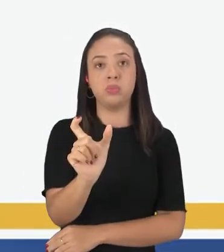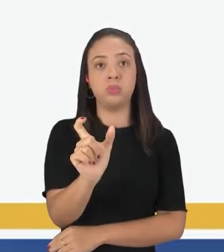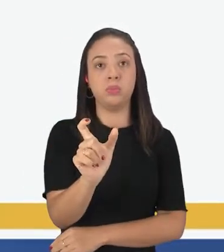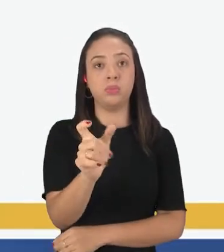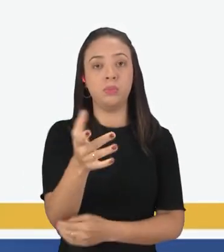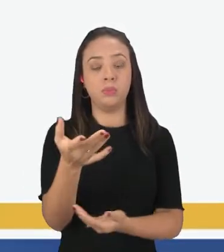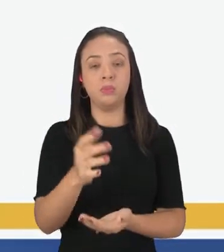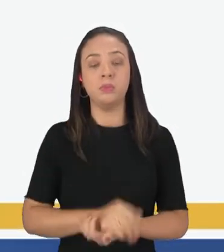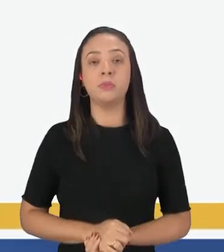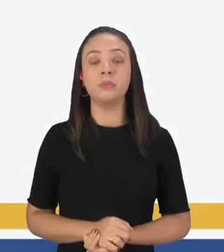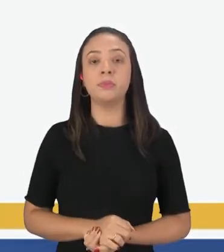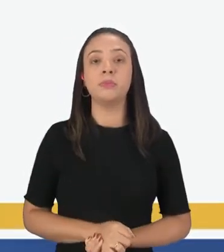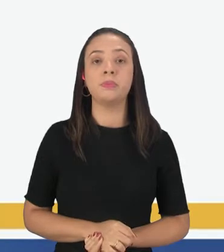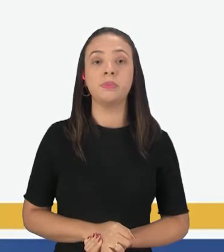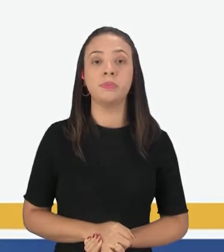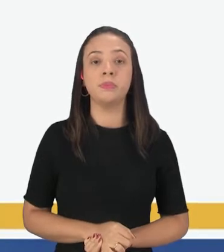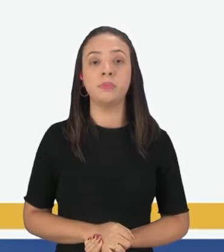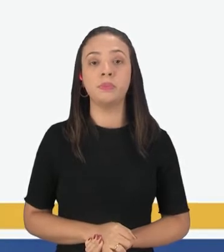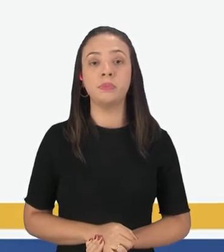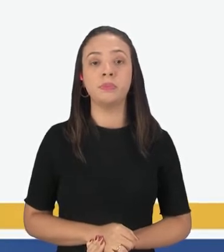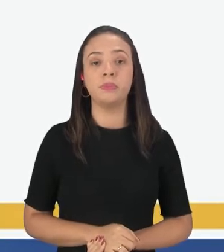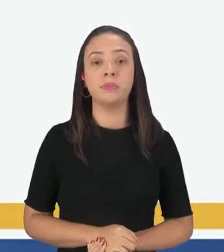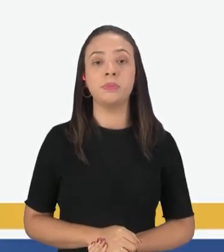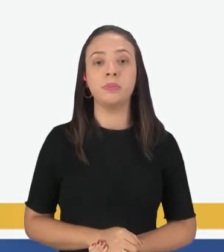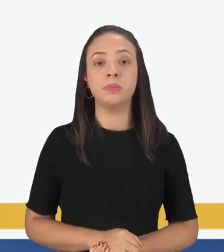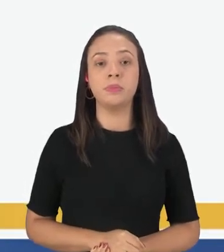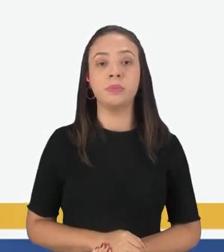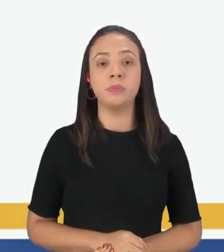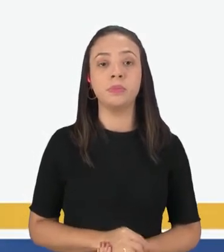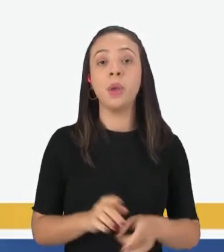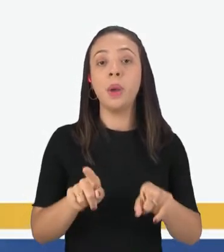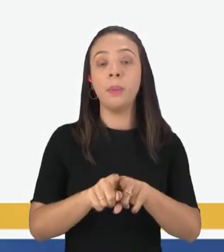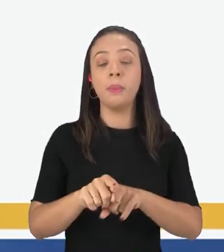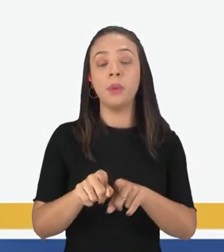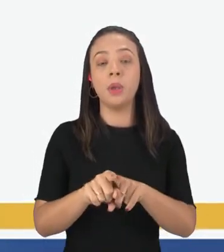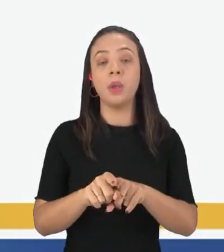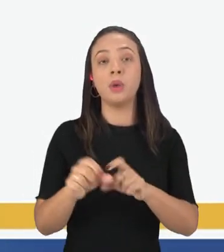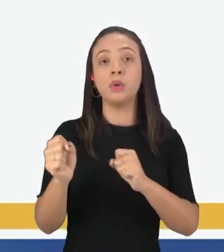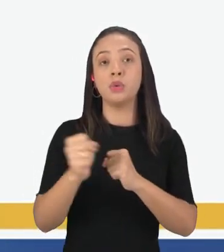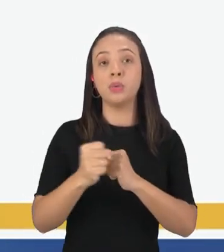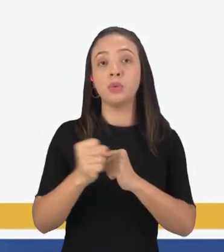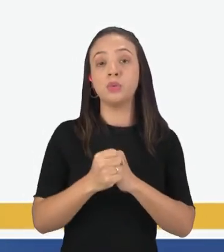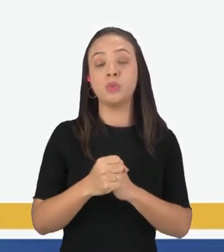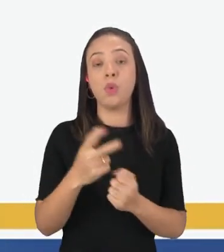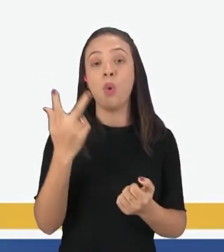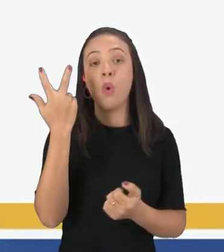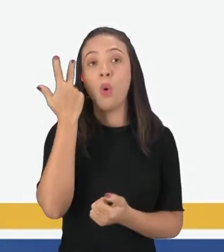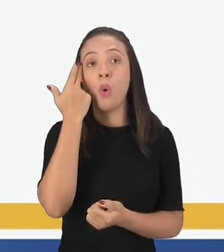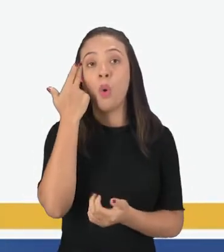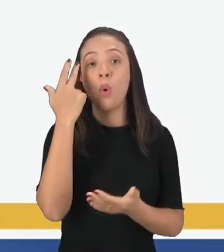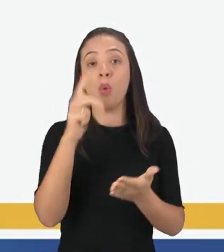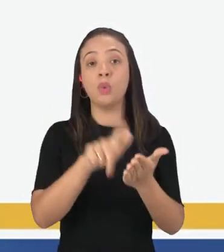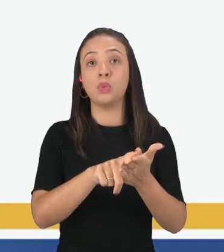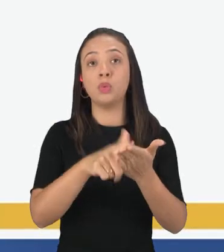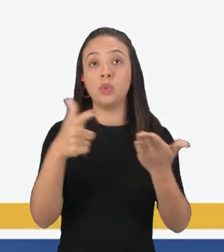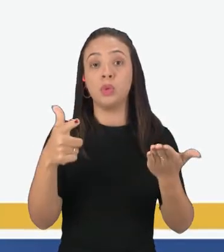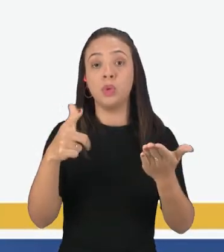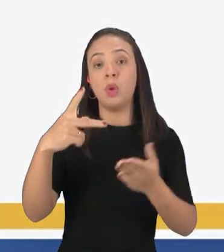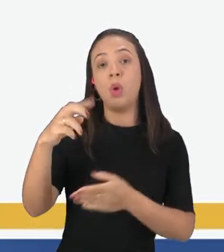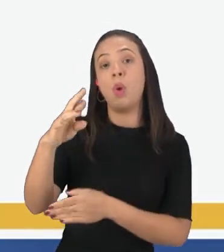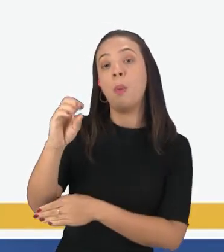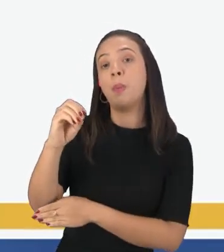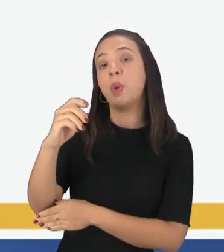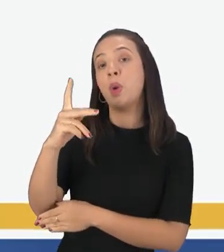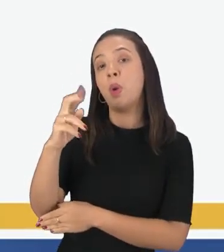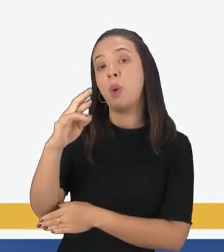próprio. Aí, o nome de um substantivo comum é o jornal. E o próprio aí, cidade alerta,